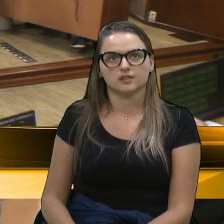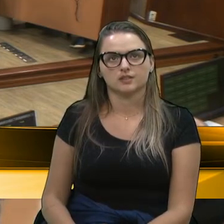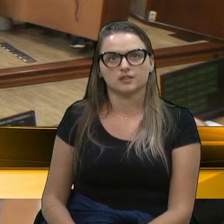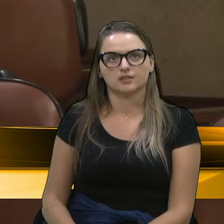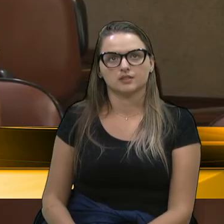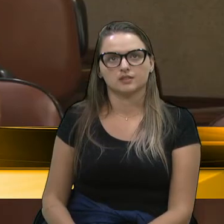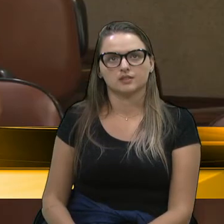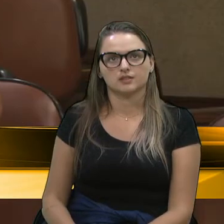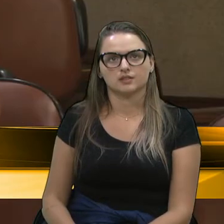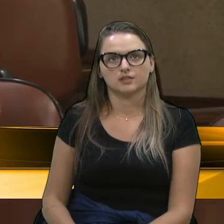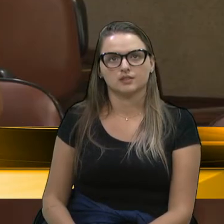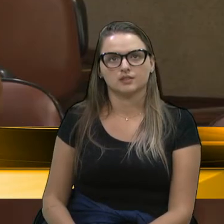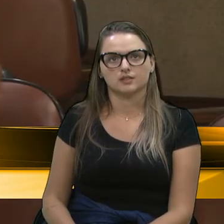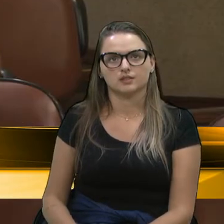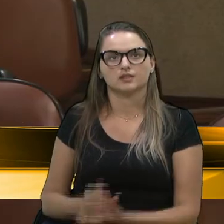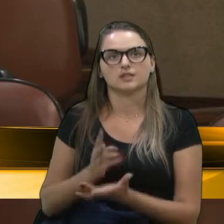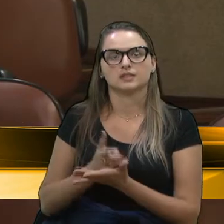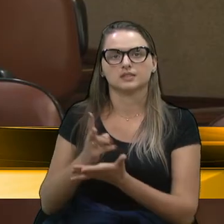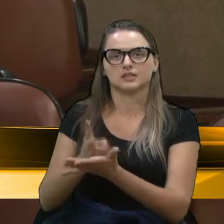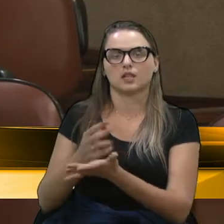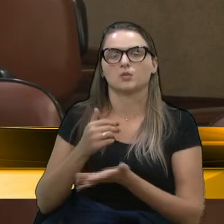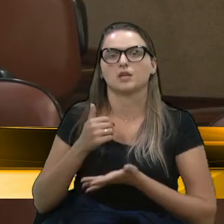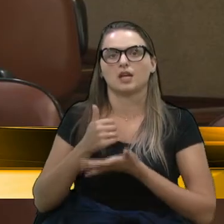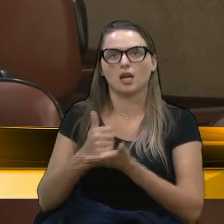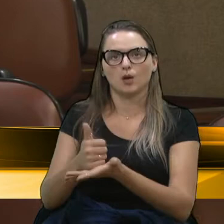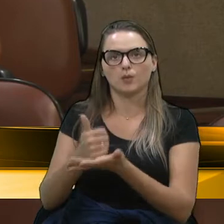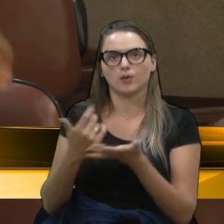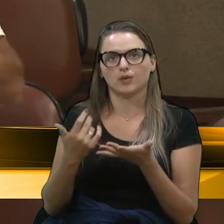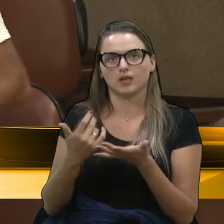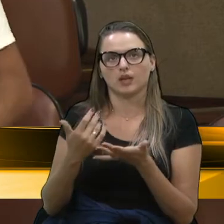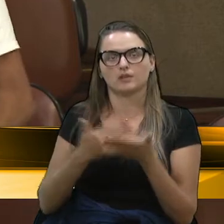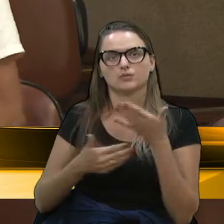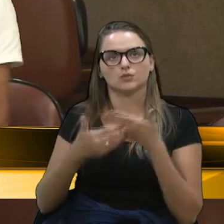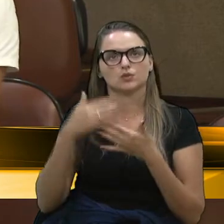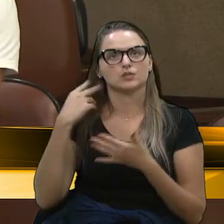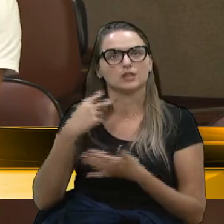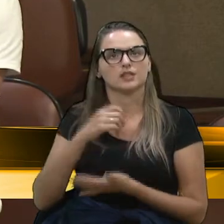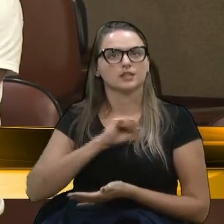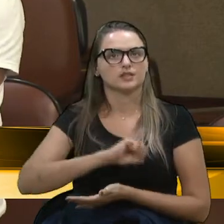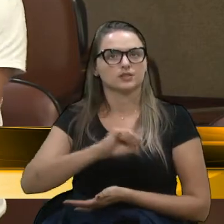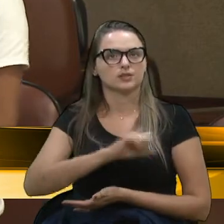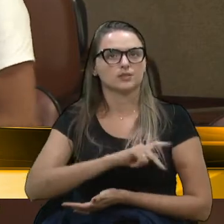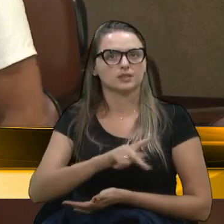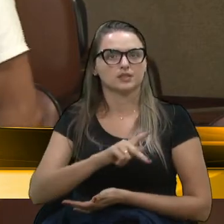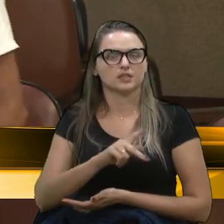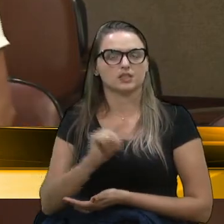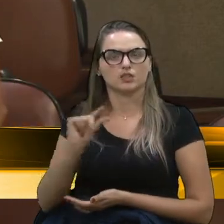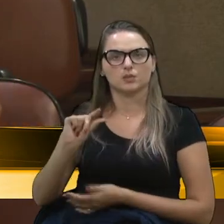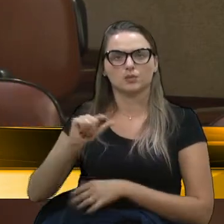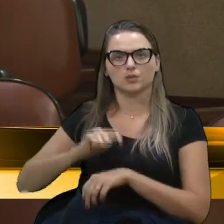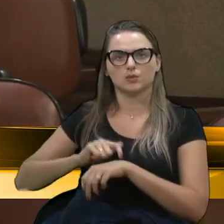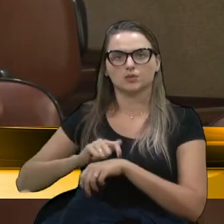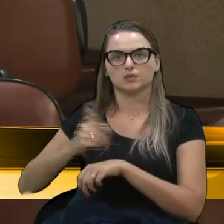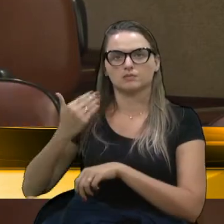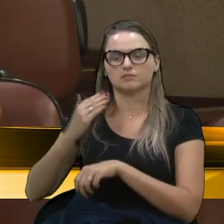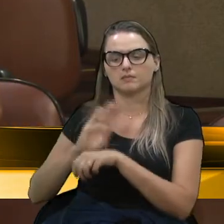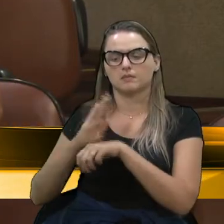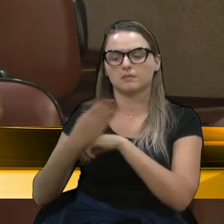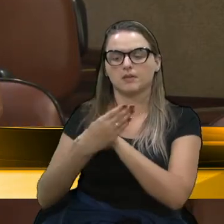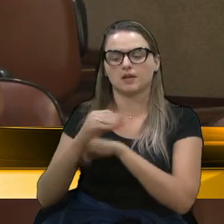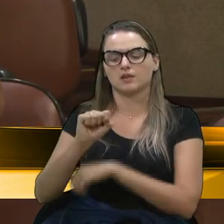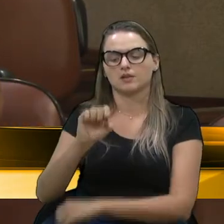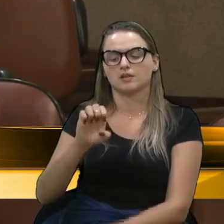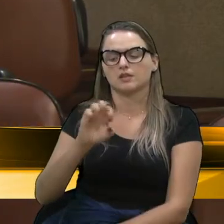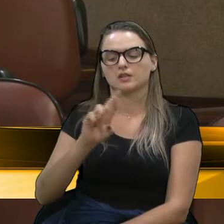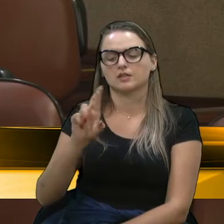servir melhor os nossos pares. Se o presidente, dias atrás, em nosso bairro, o bairro Serrano,